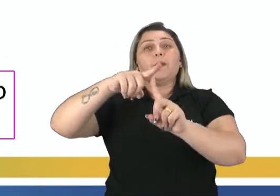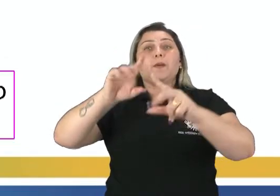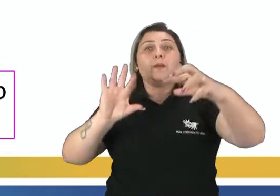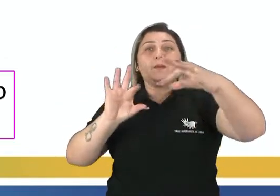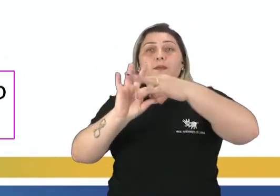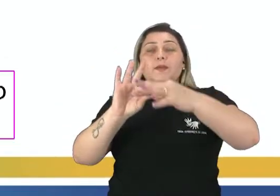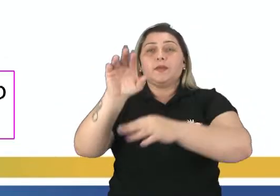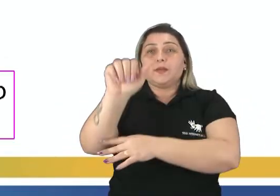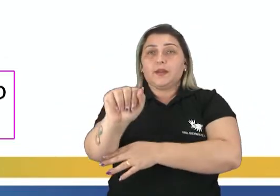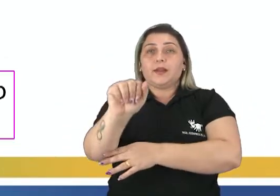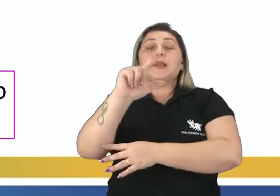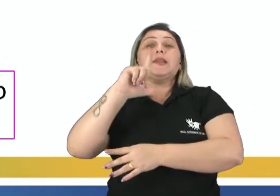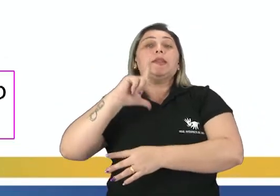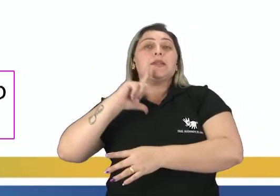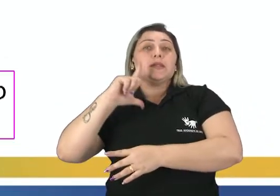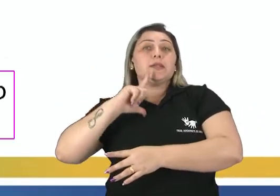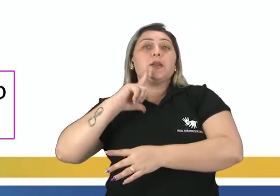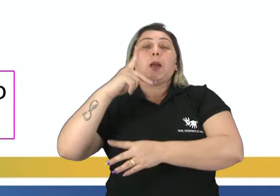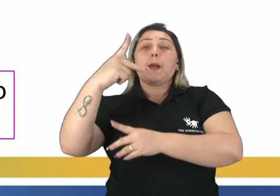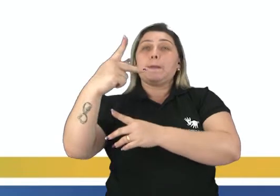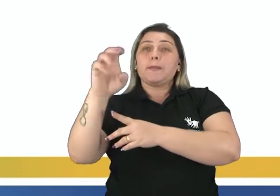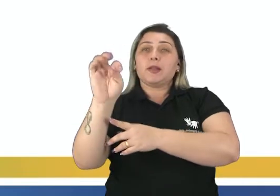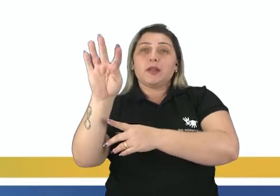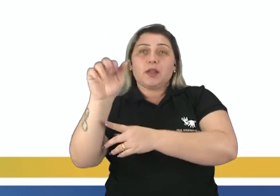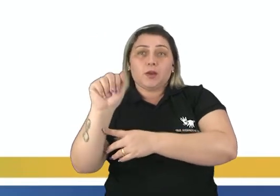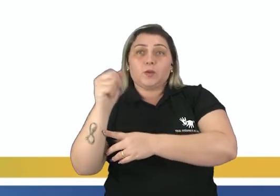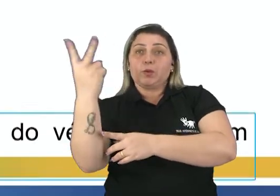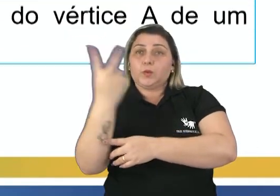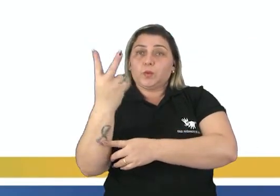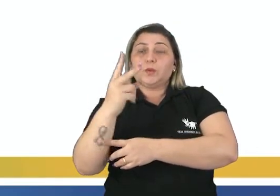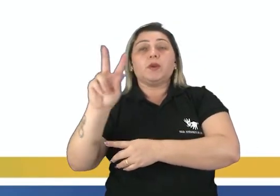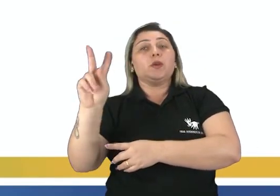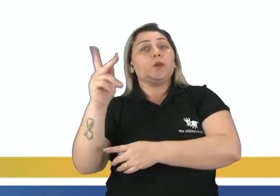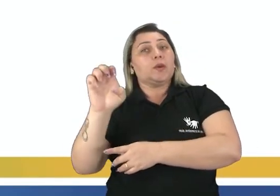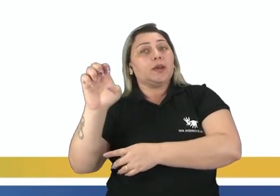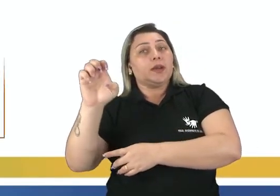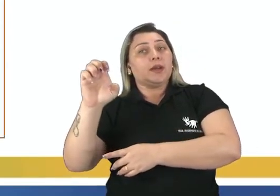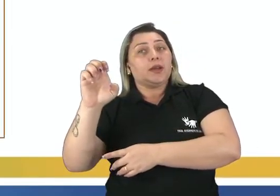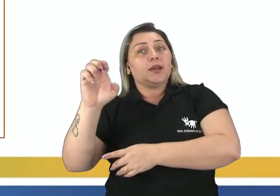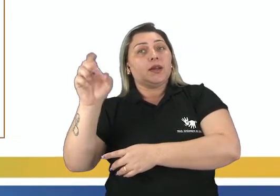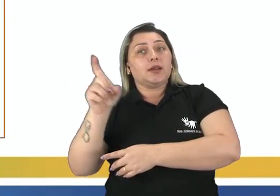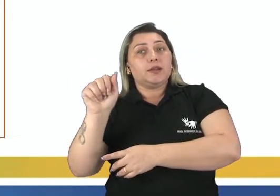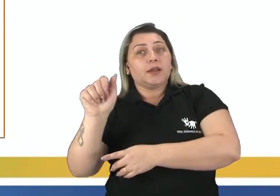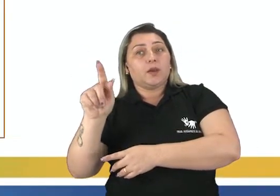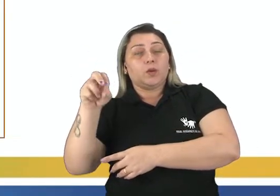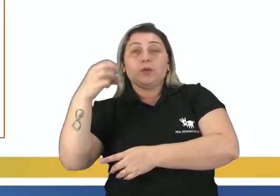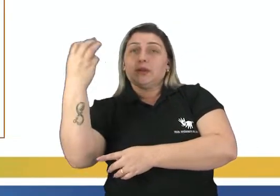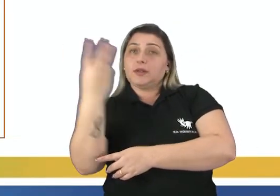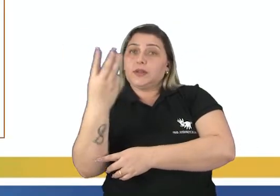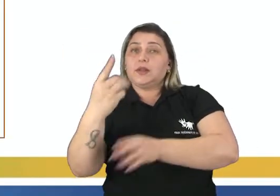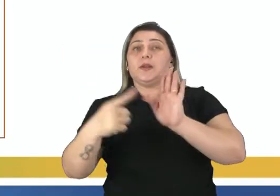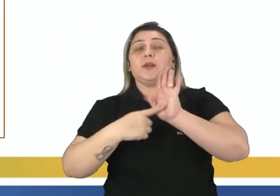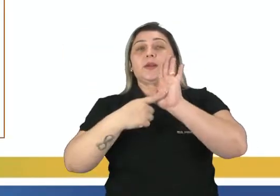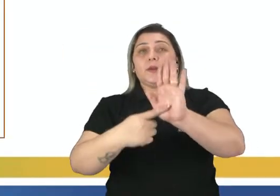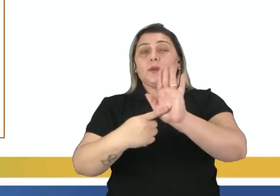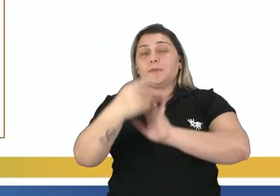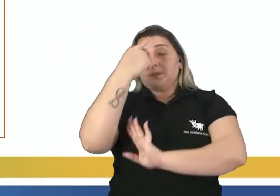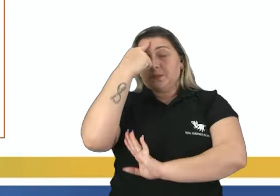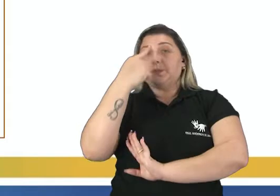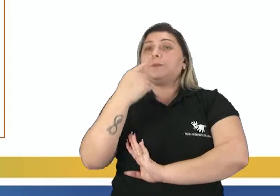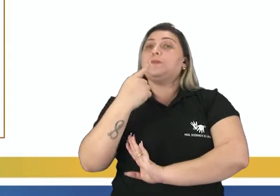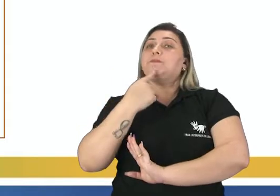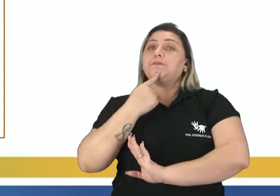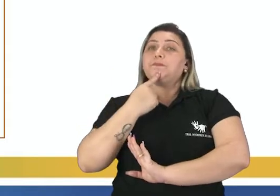pentágono temos duas e no hexágono três. A imagem a seguir mostra as diagonais que